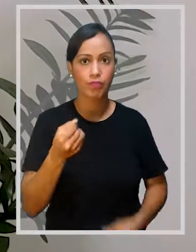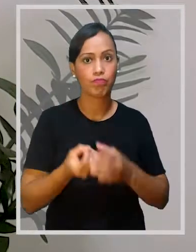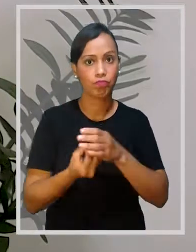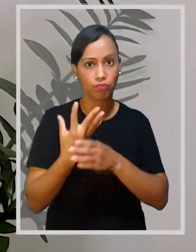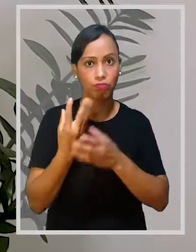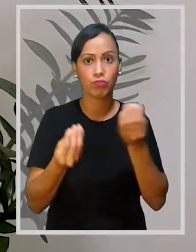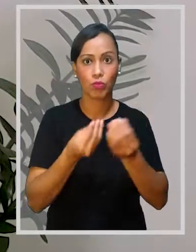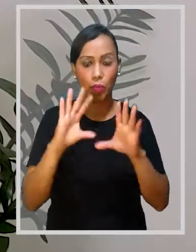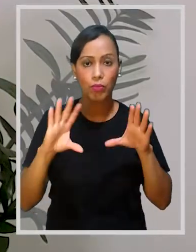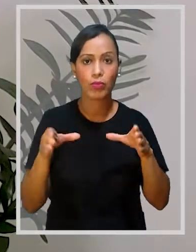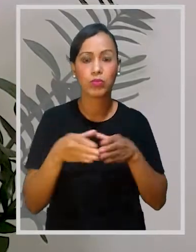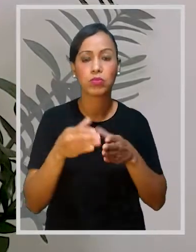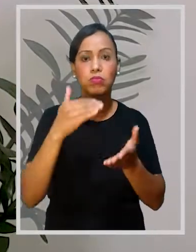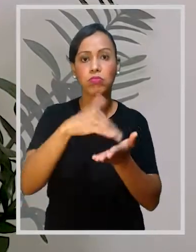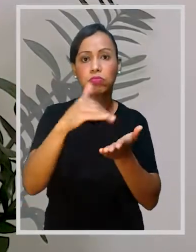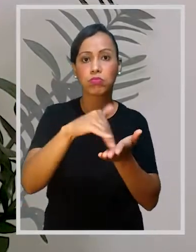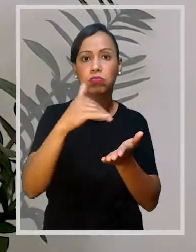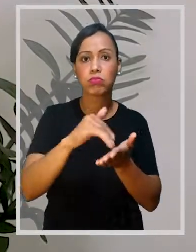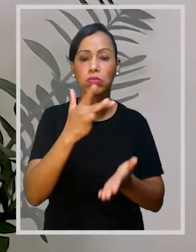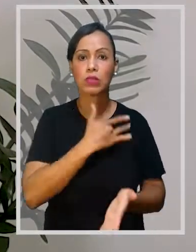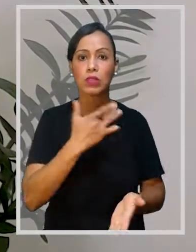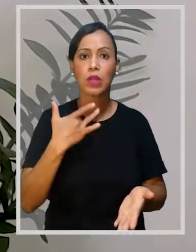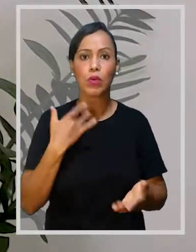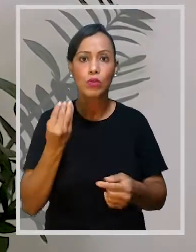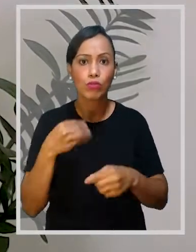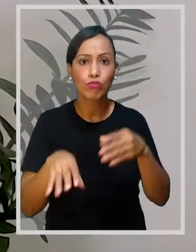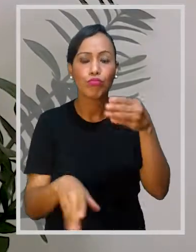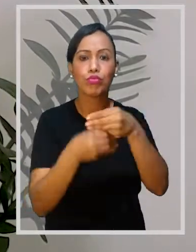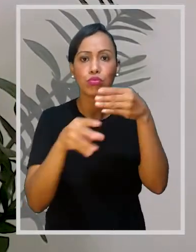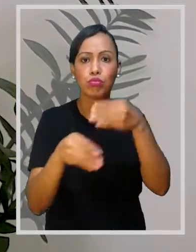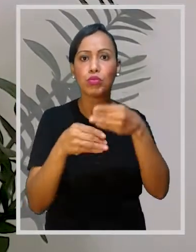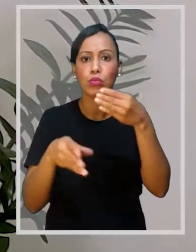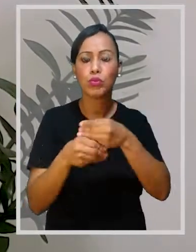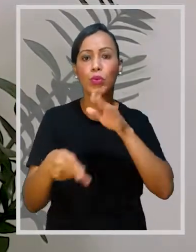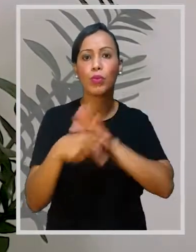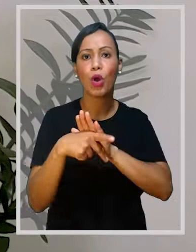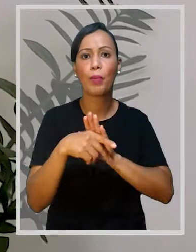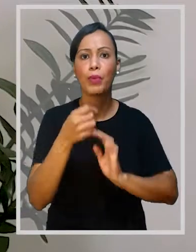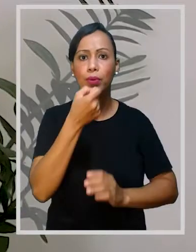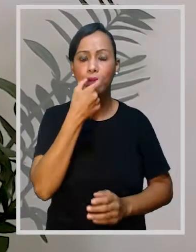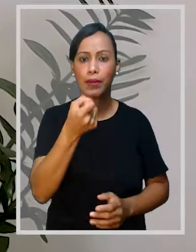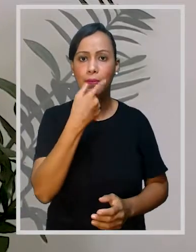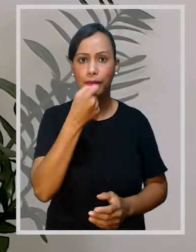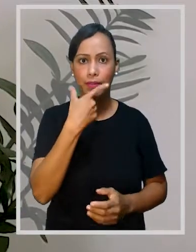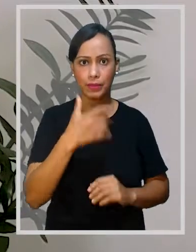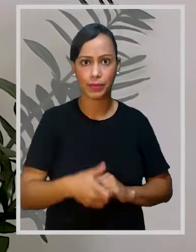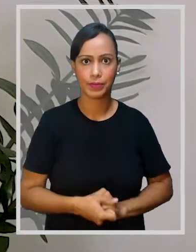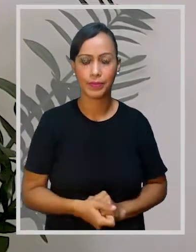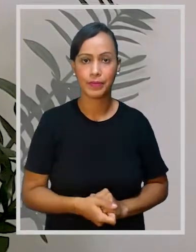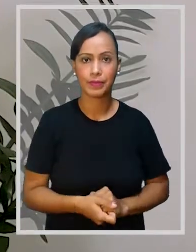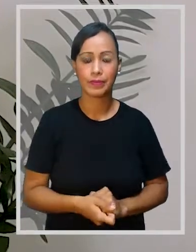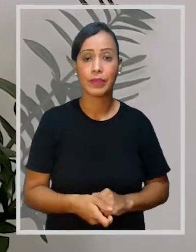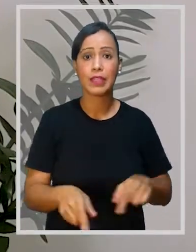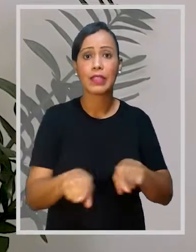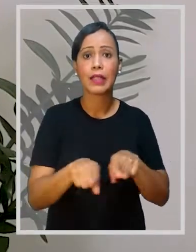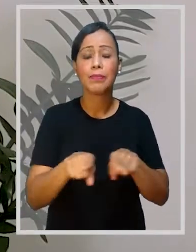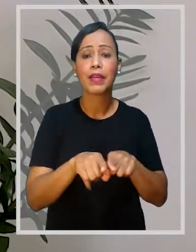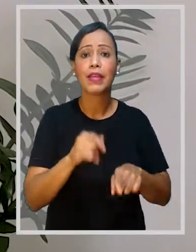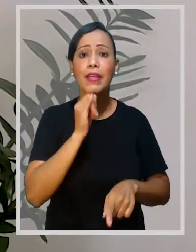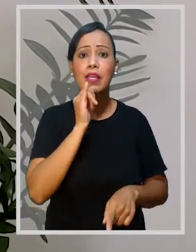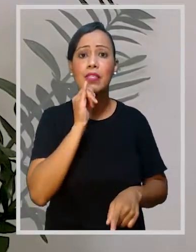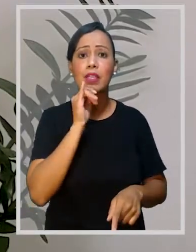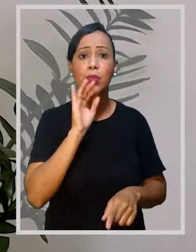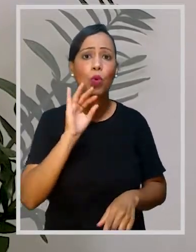medicamentos não padronizados E auxiliar o secretário de saúde nas políticas públicas relacionadas ao fornecimento de